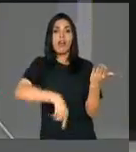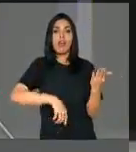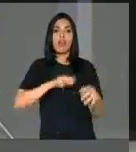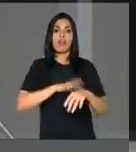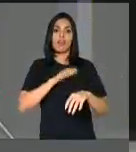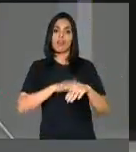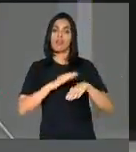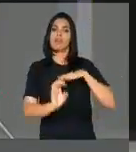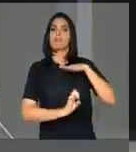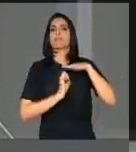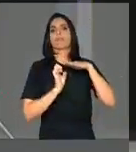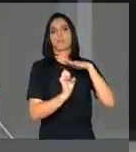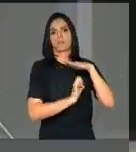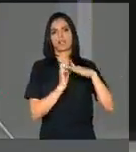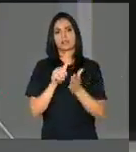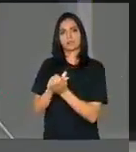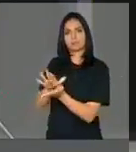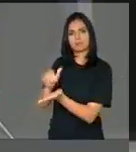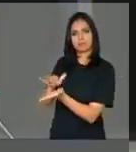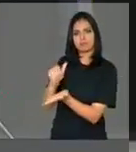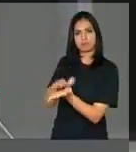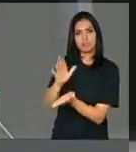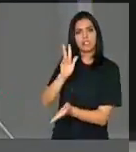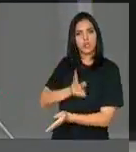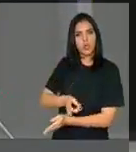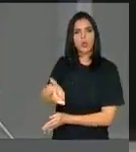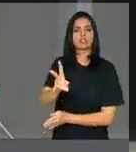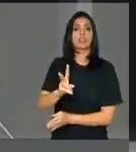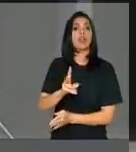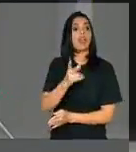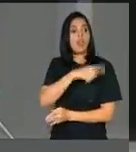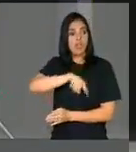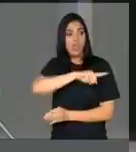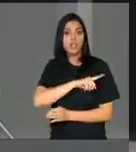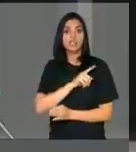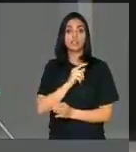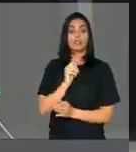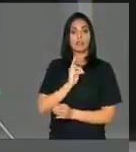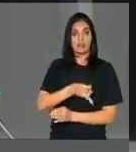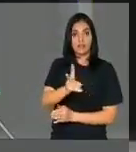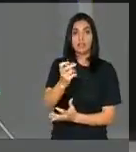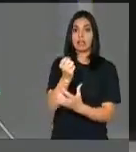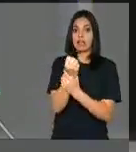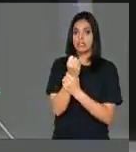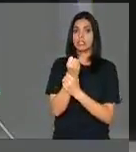parte das empresas que continuarão isentas, que continuarão desoneradas.